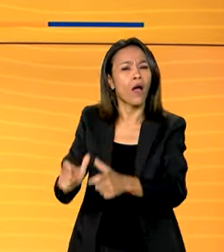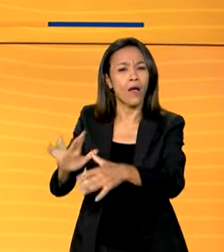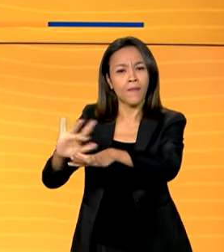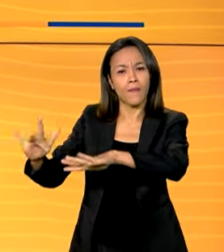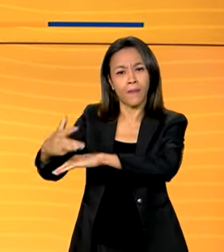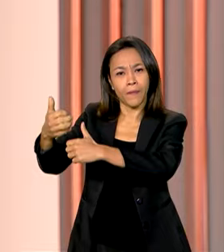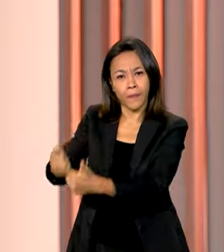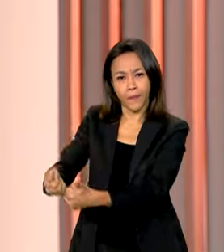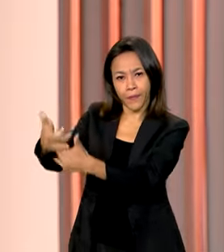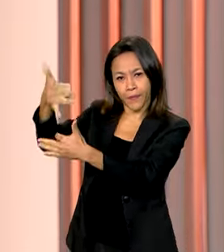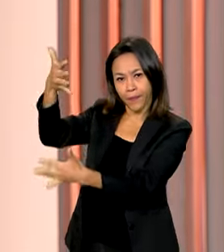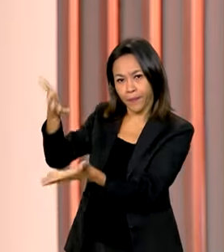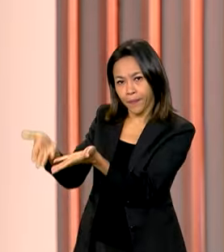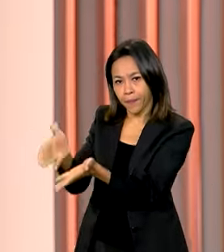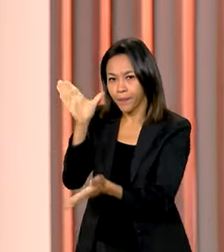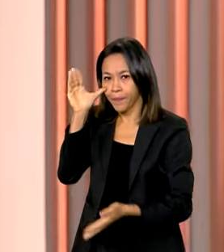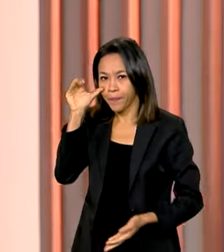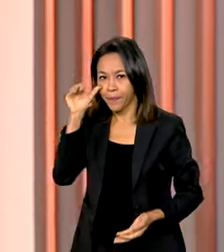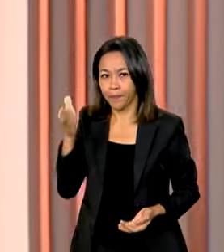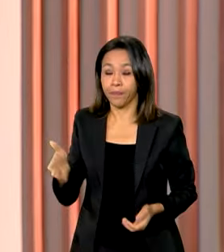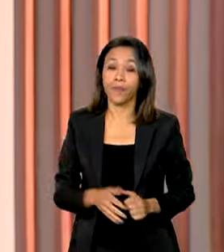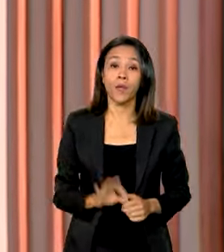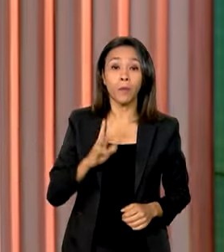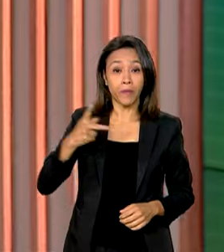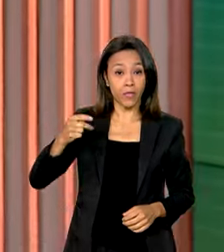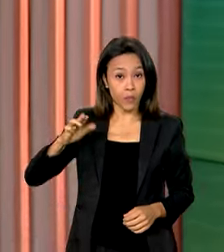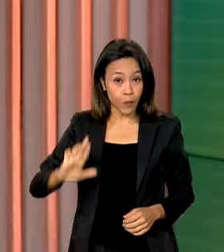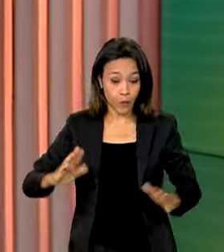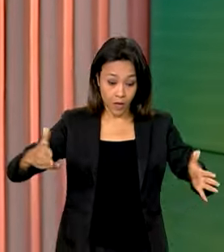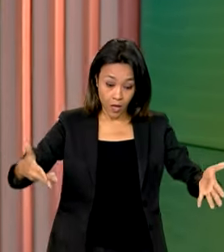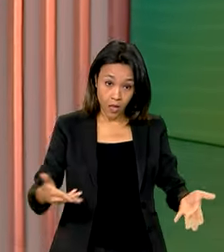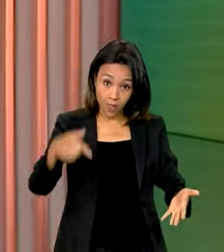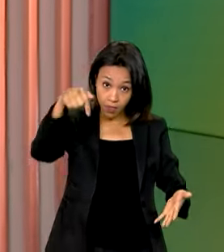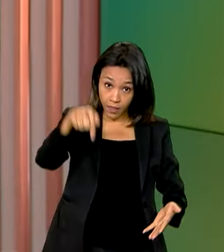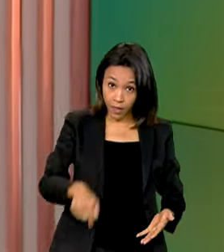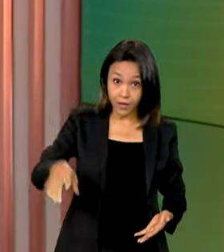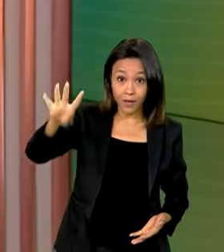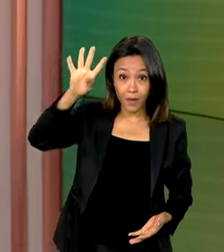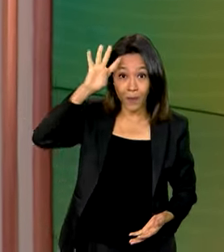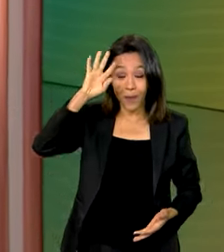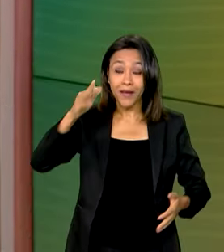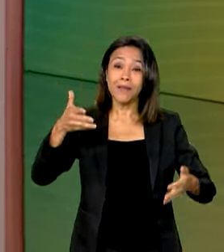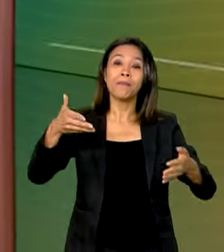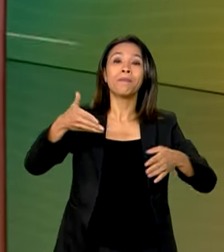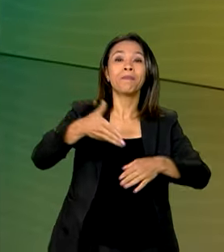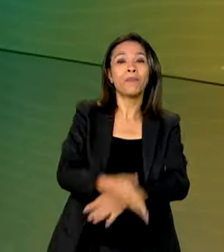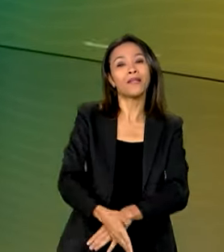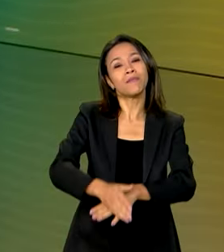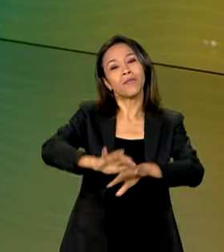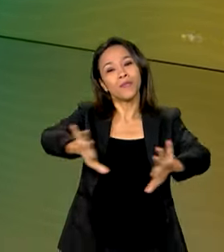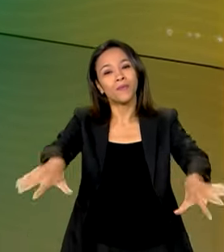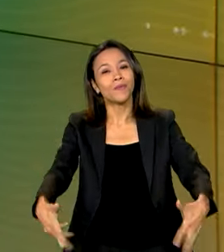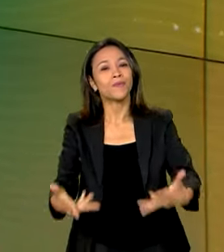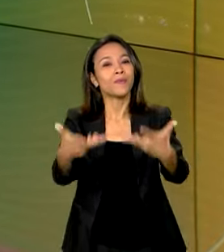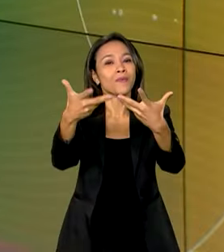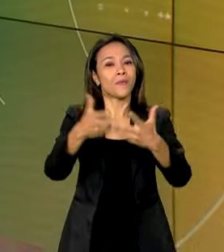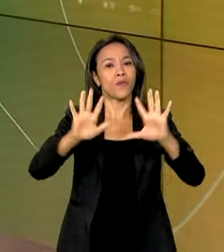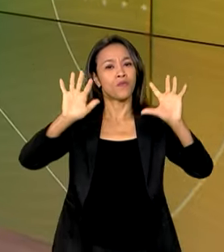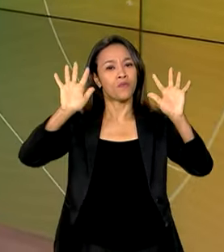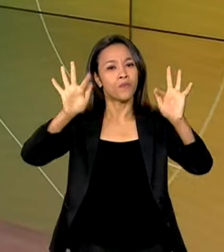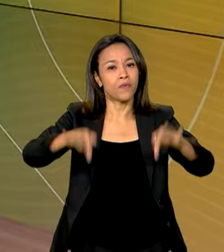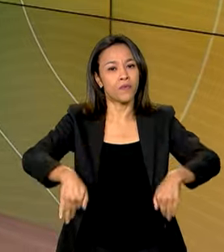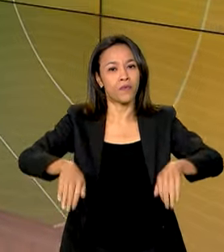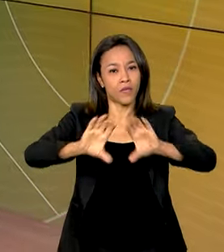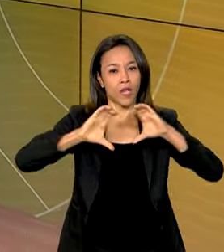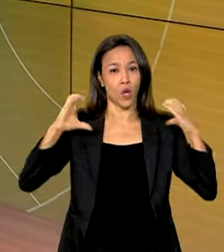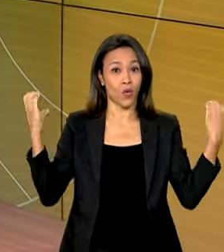sociais. O presidente Lula participa nesta quarta-feira da solenidade de encerramento da Conferência Nacional dos